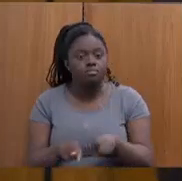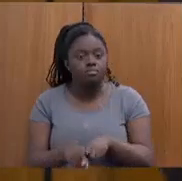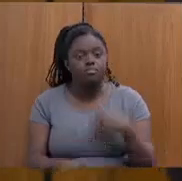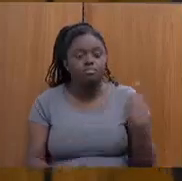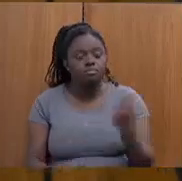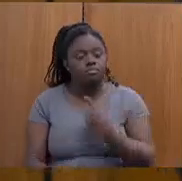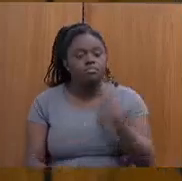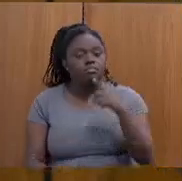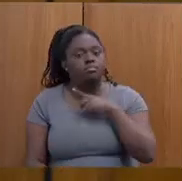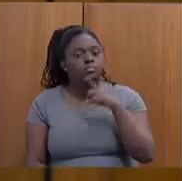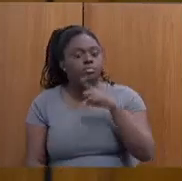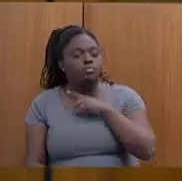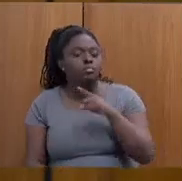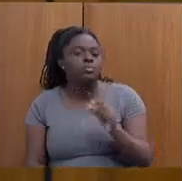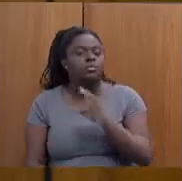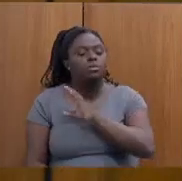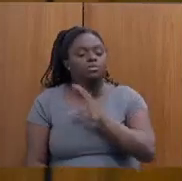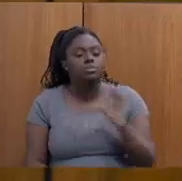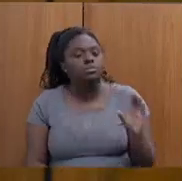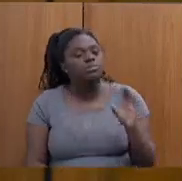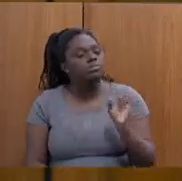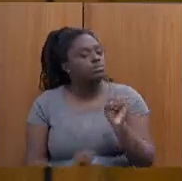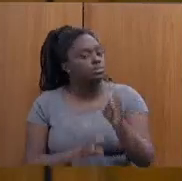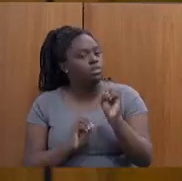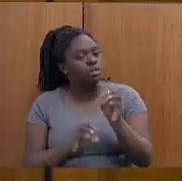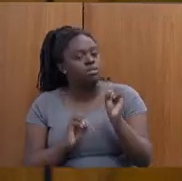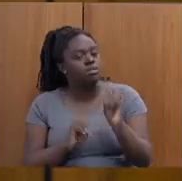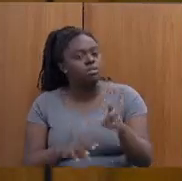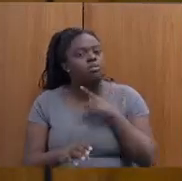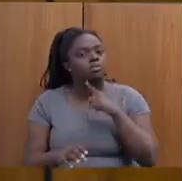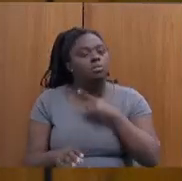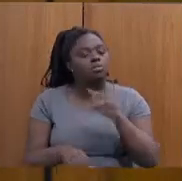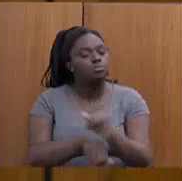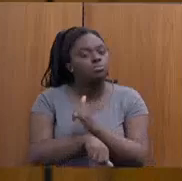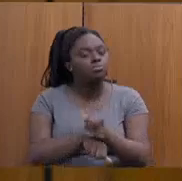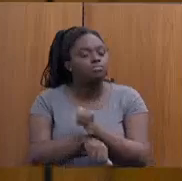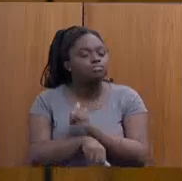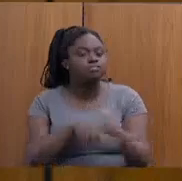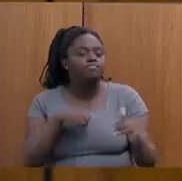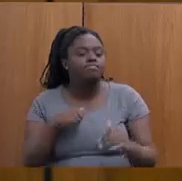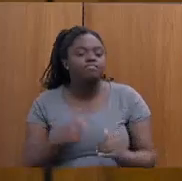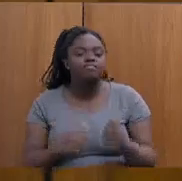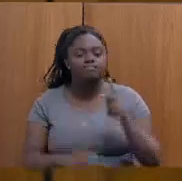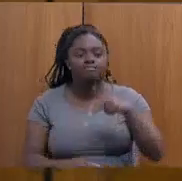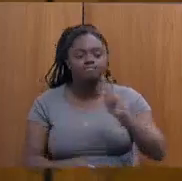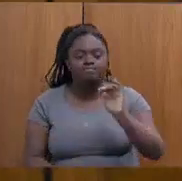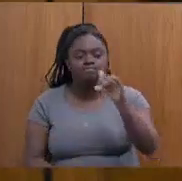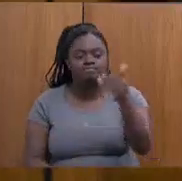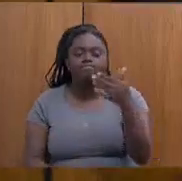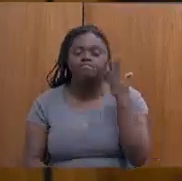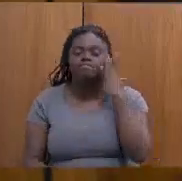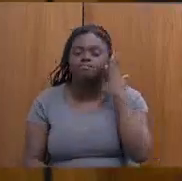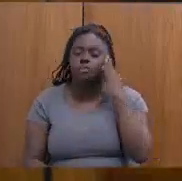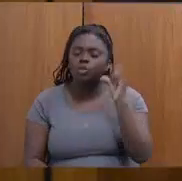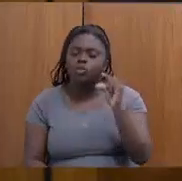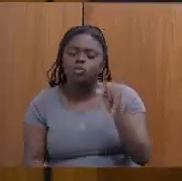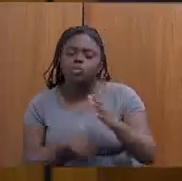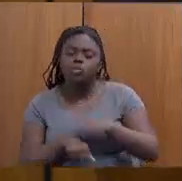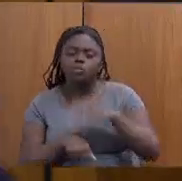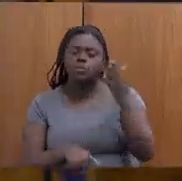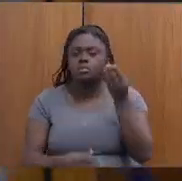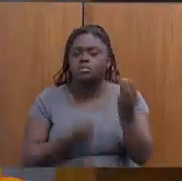temos, no caso da Comissão de Educação, tendo como um ponto estratégico para o próximo período. Então, saber um pouco mais do que está sendo